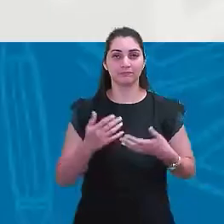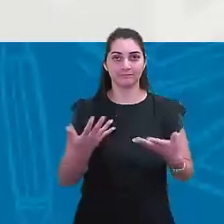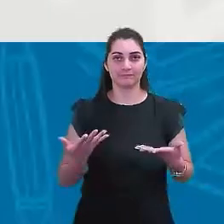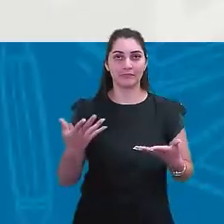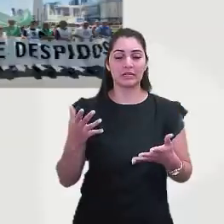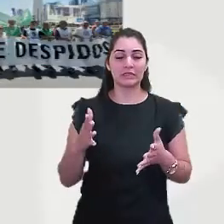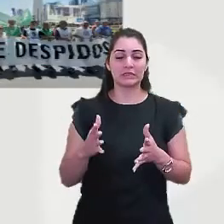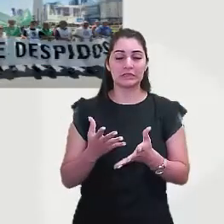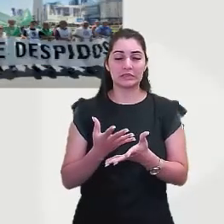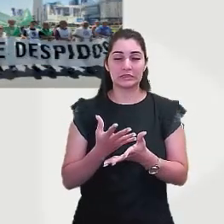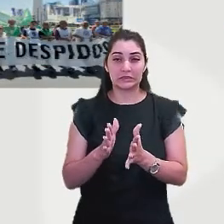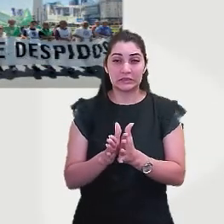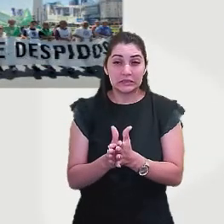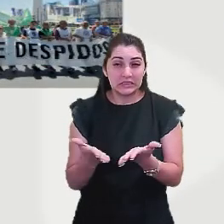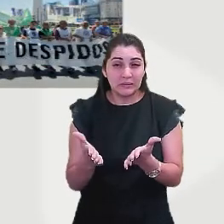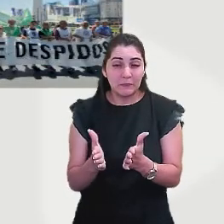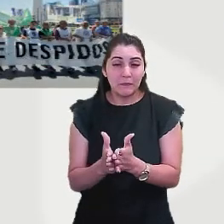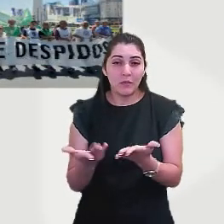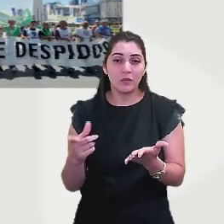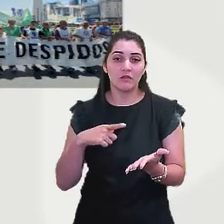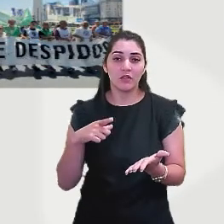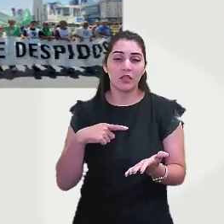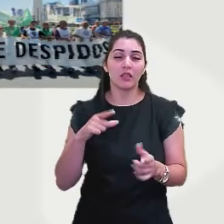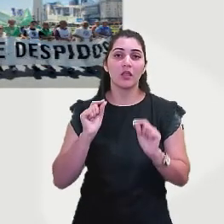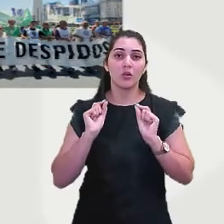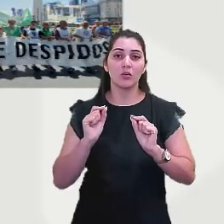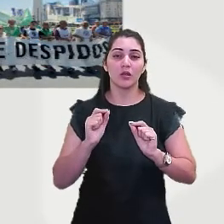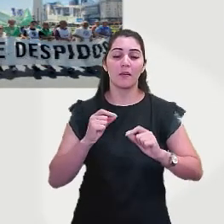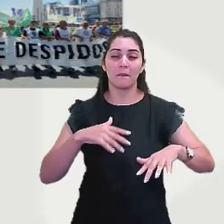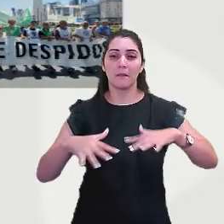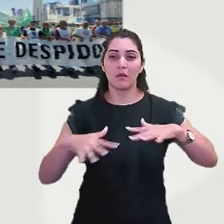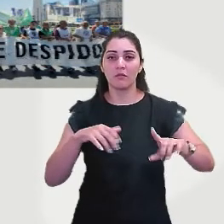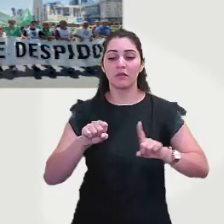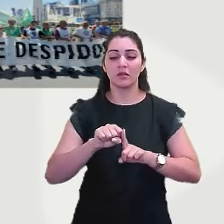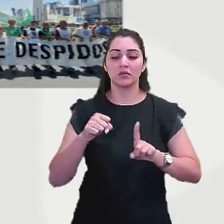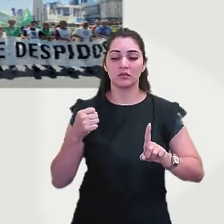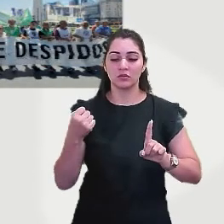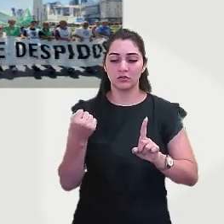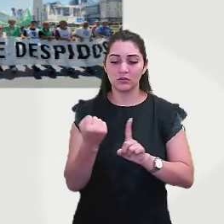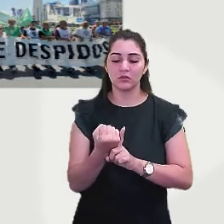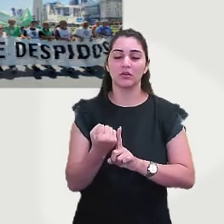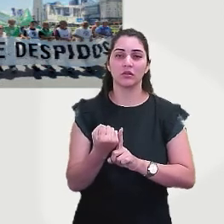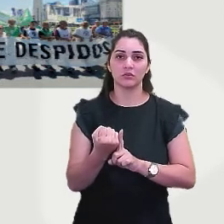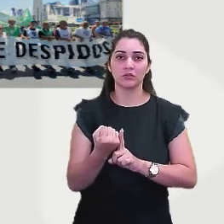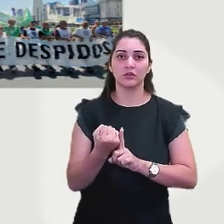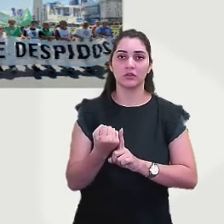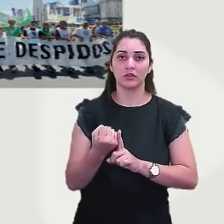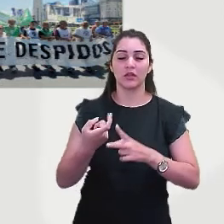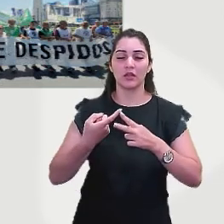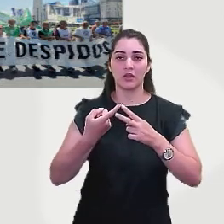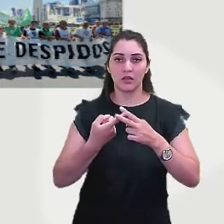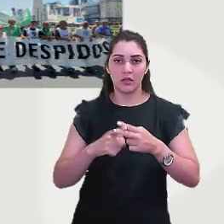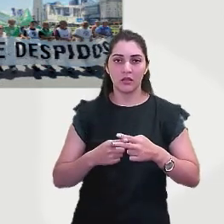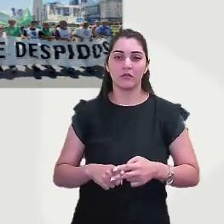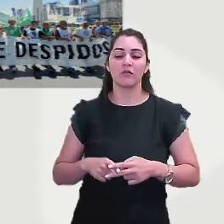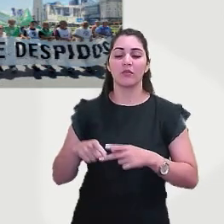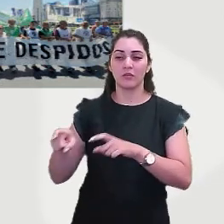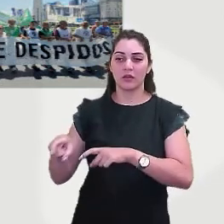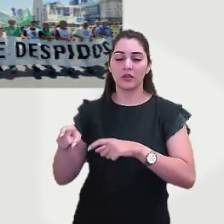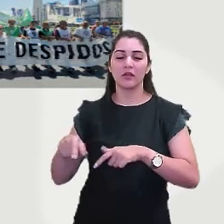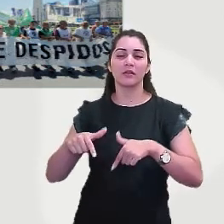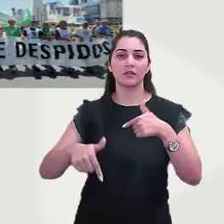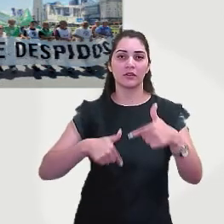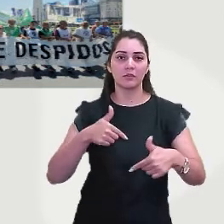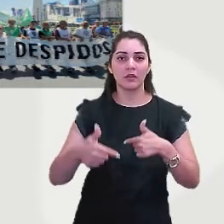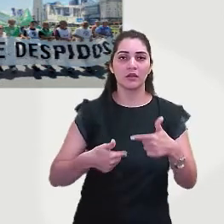trazer repercussões, né? Com movimentos sociais como que vão lutar pela reforma agrária, que é o movimento dos trabalhadores rurais sem terra aqui no Brasil,